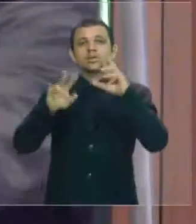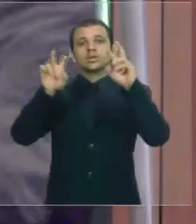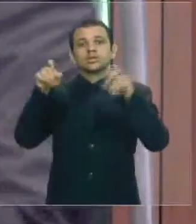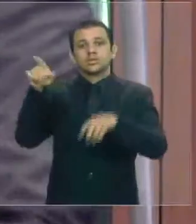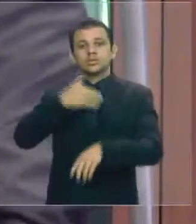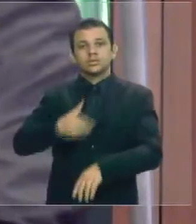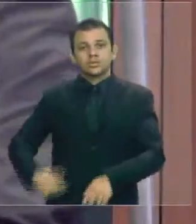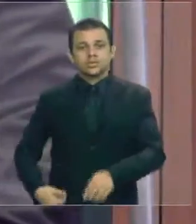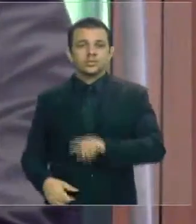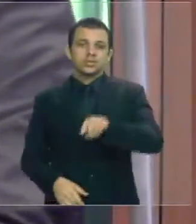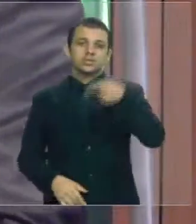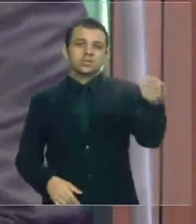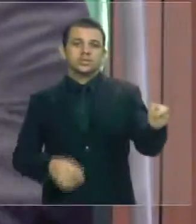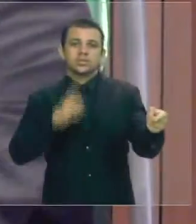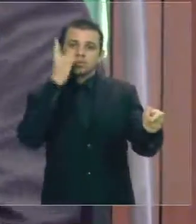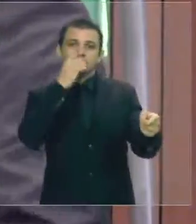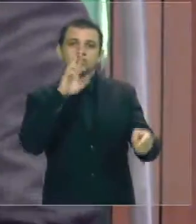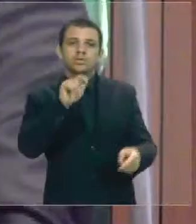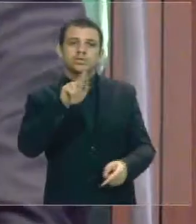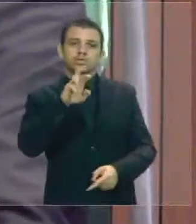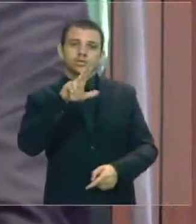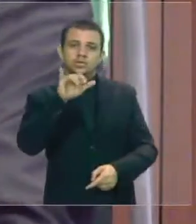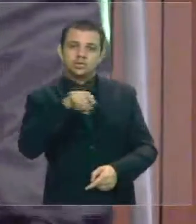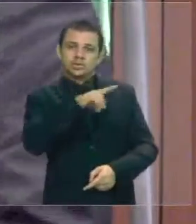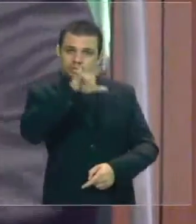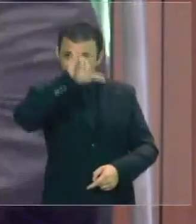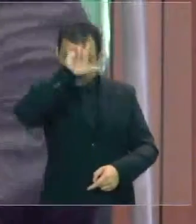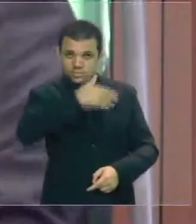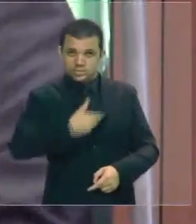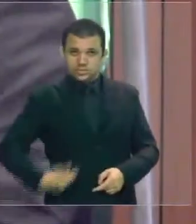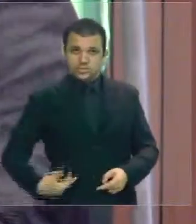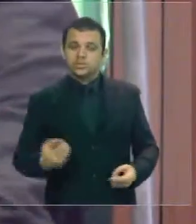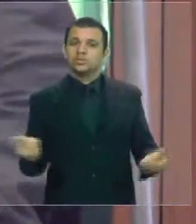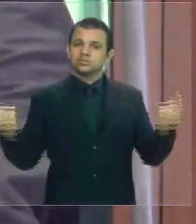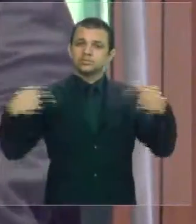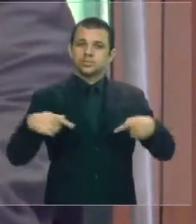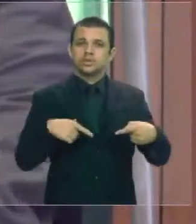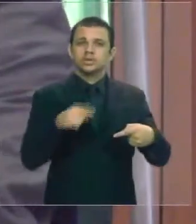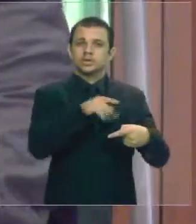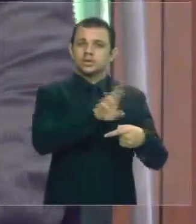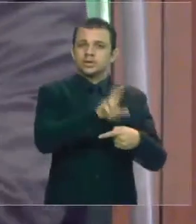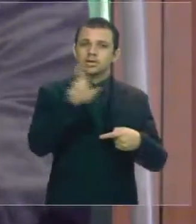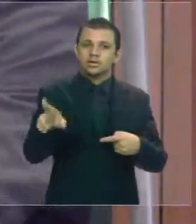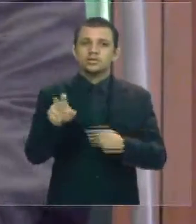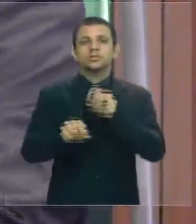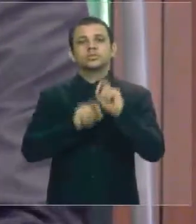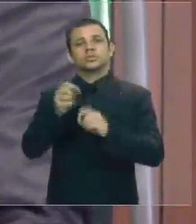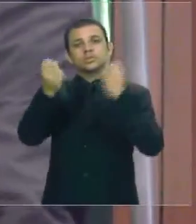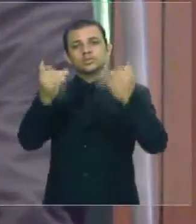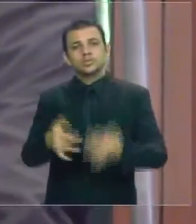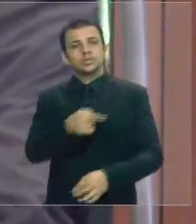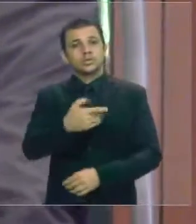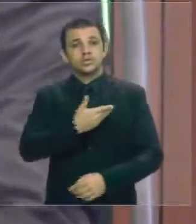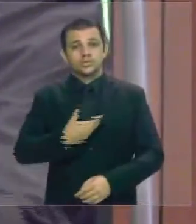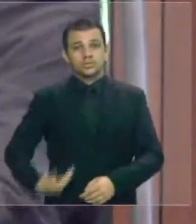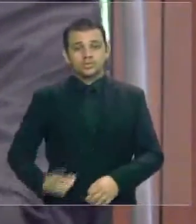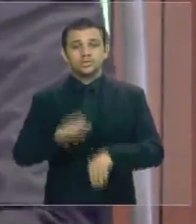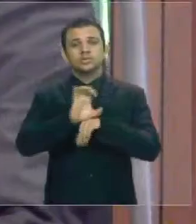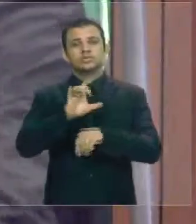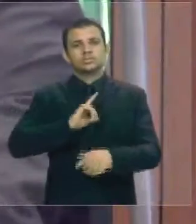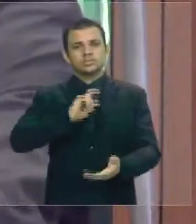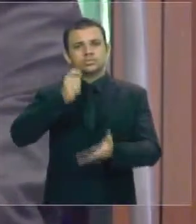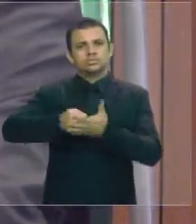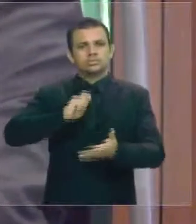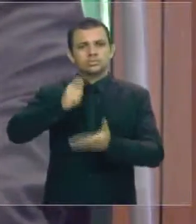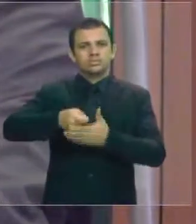o deputado Rogério Cafeteira, líder do governo, rebateu, dizendo que o governo estadual está pagando em dia